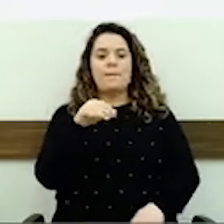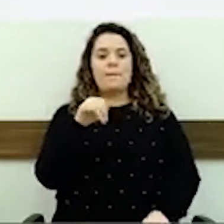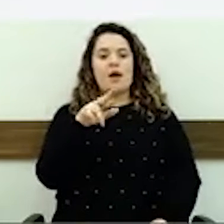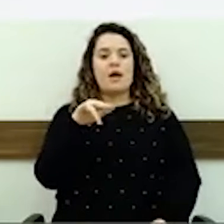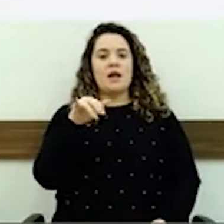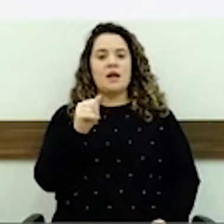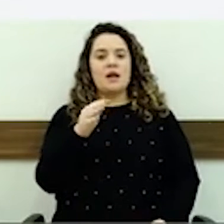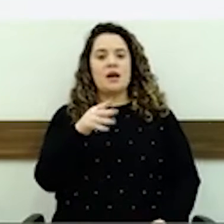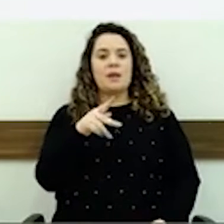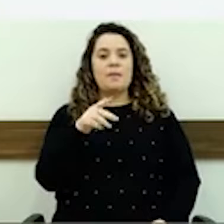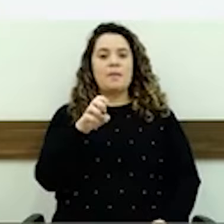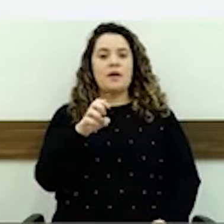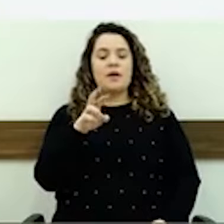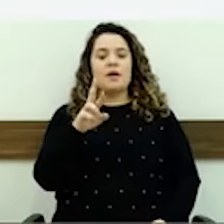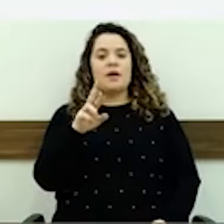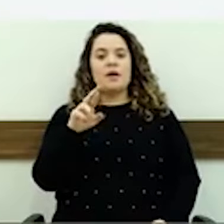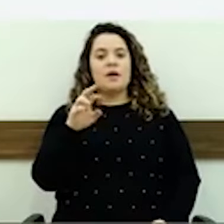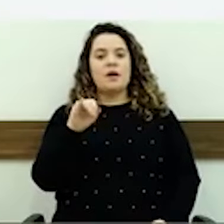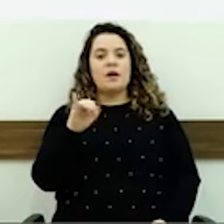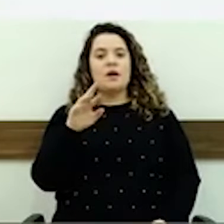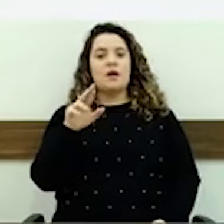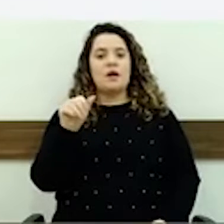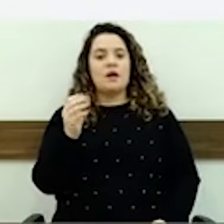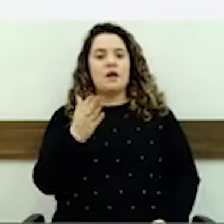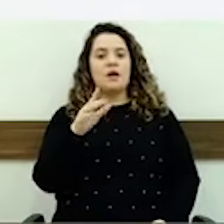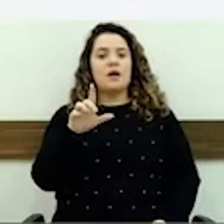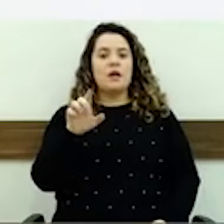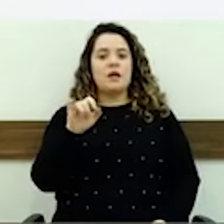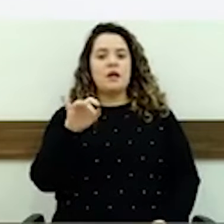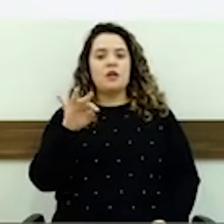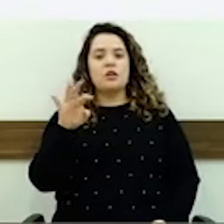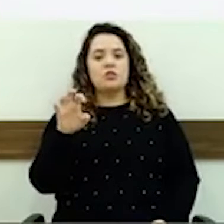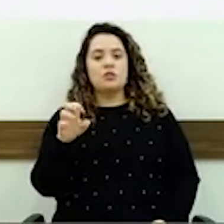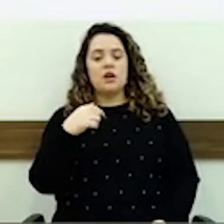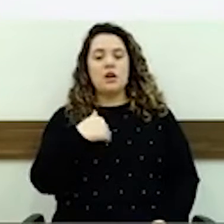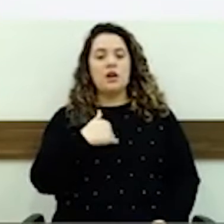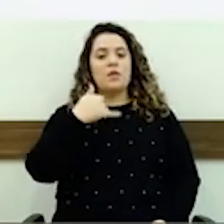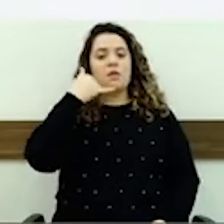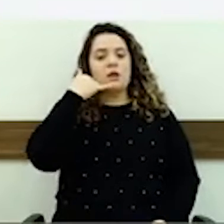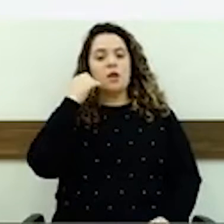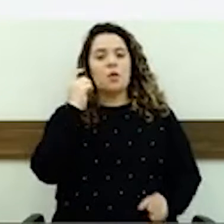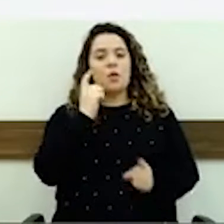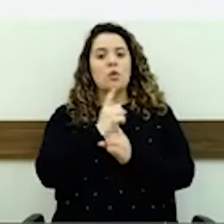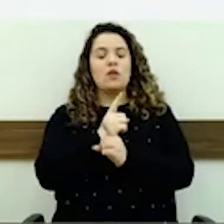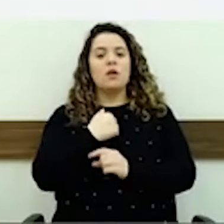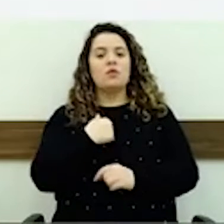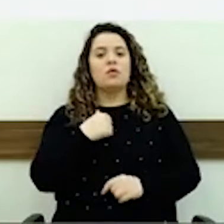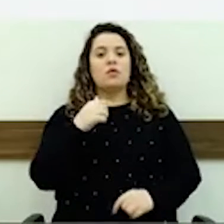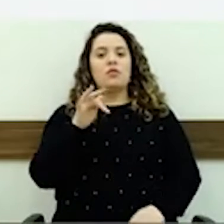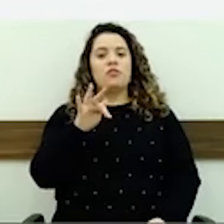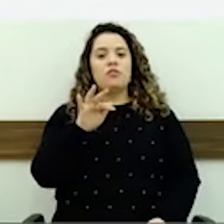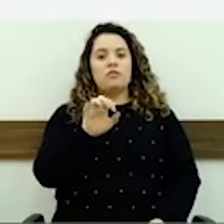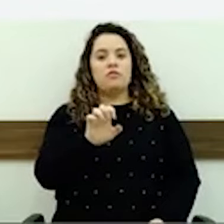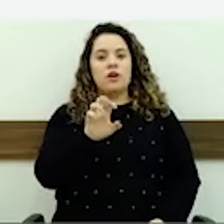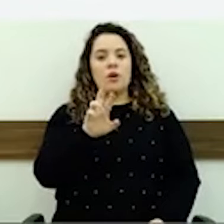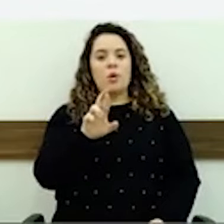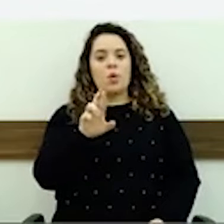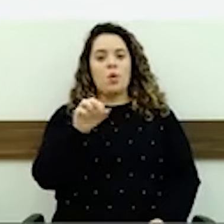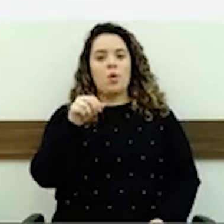contato com o Ferroquini, ele falou que essa semana, ele e a equipe dele já vão estar